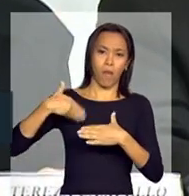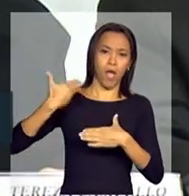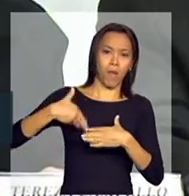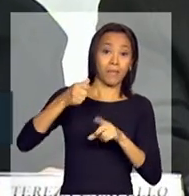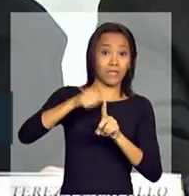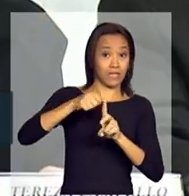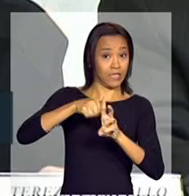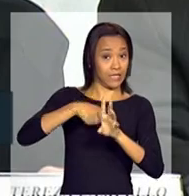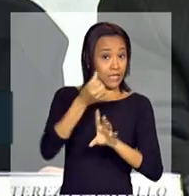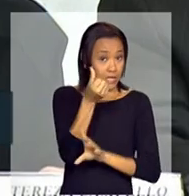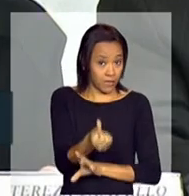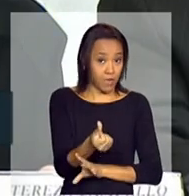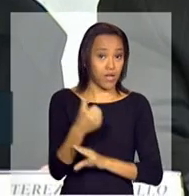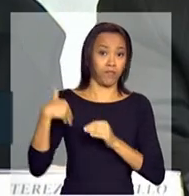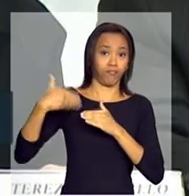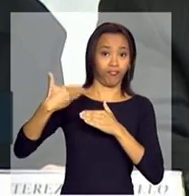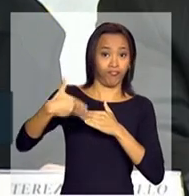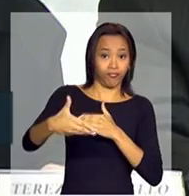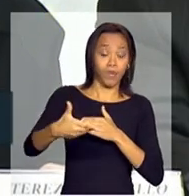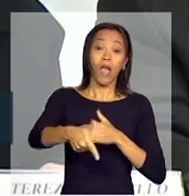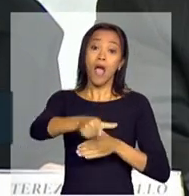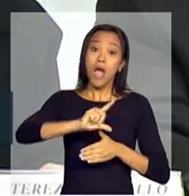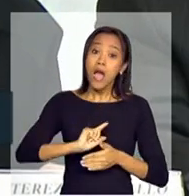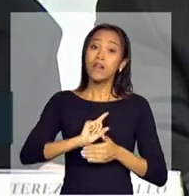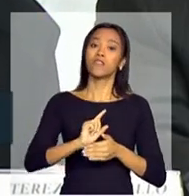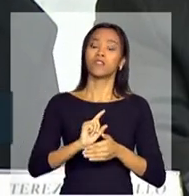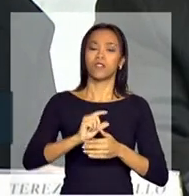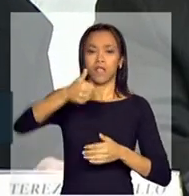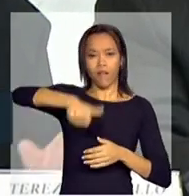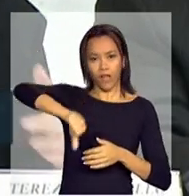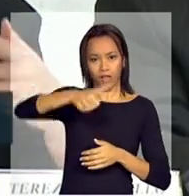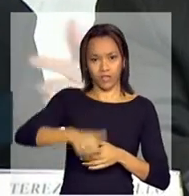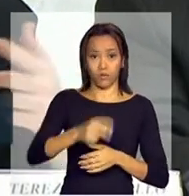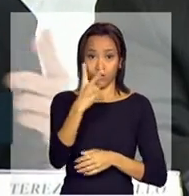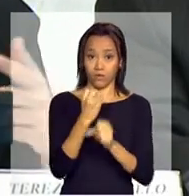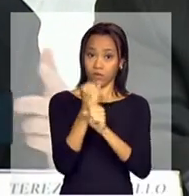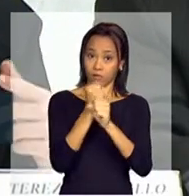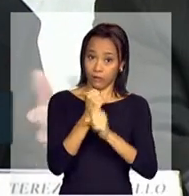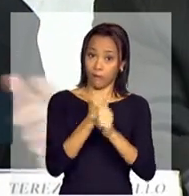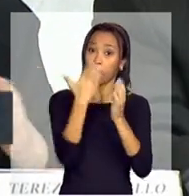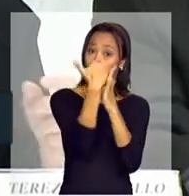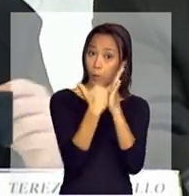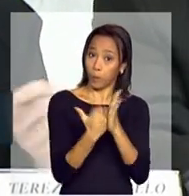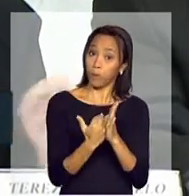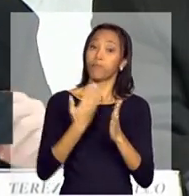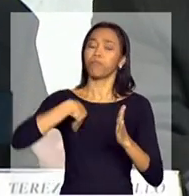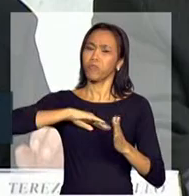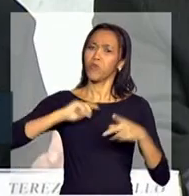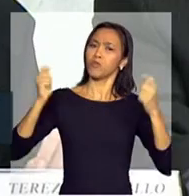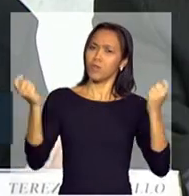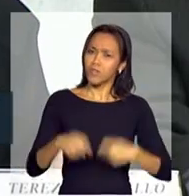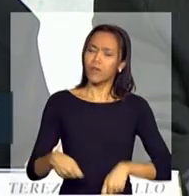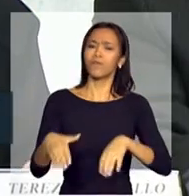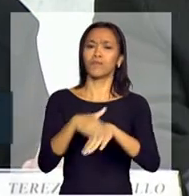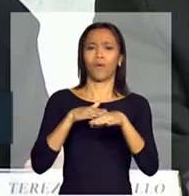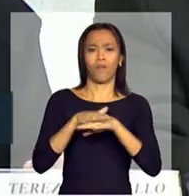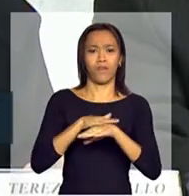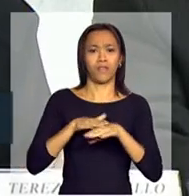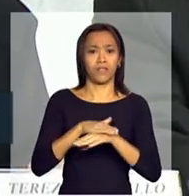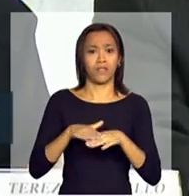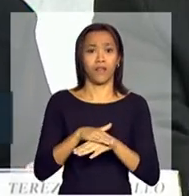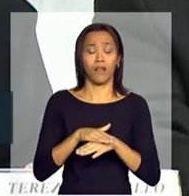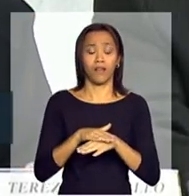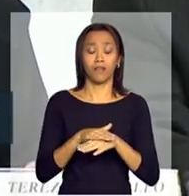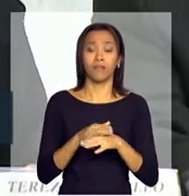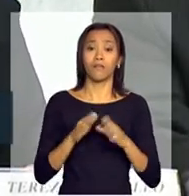meses, antes ainda do balanço de dois anos do Brasil Sem Miséria, a gente possa estar fazendo essa conversa específica,